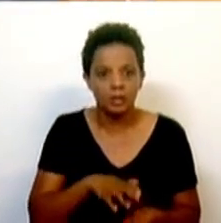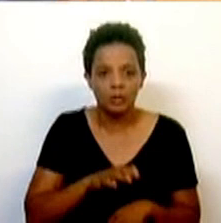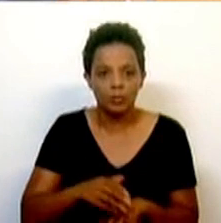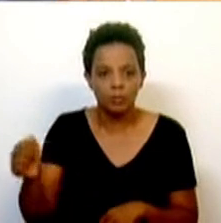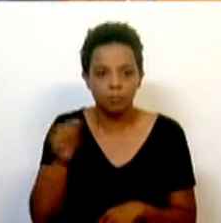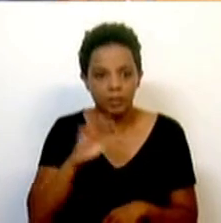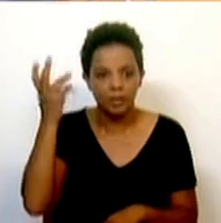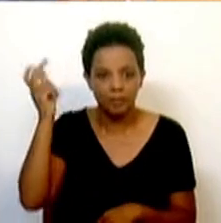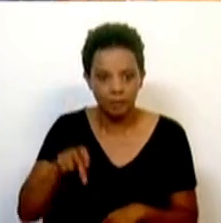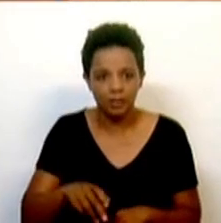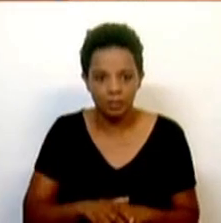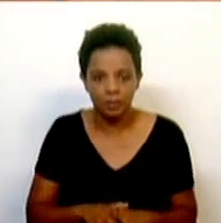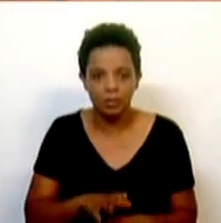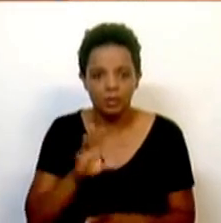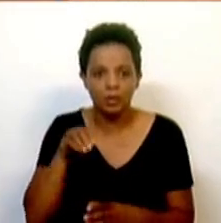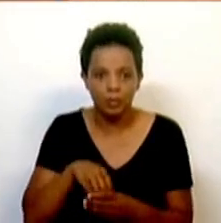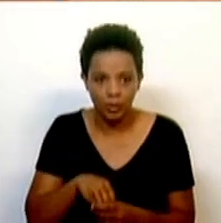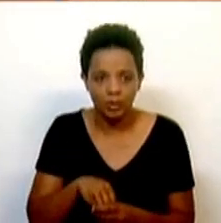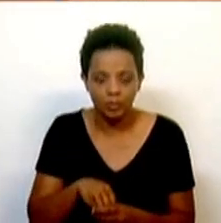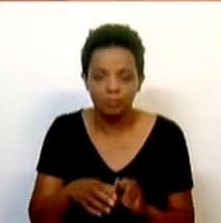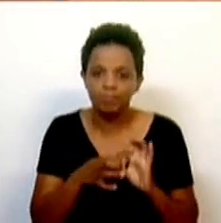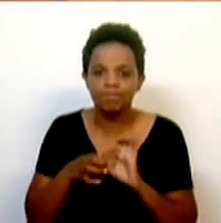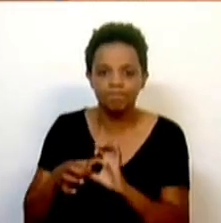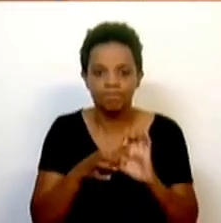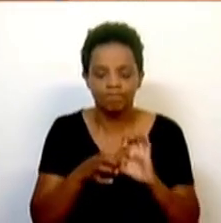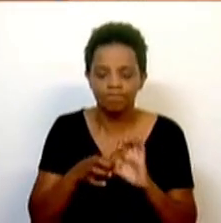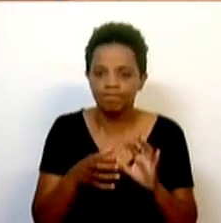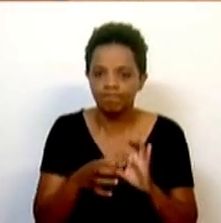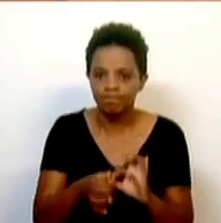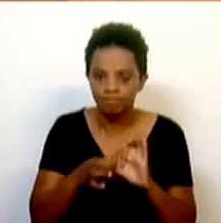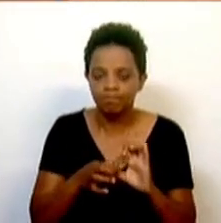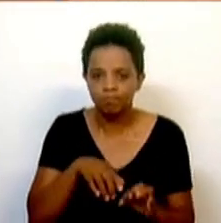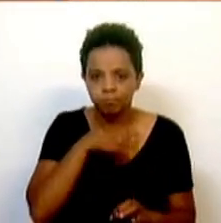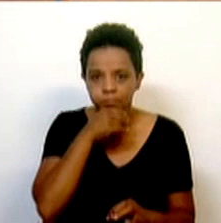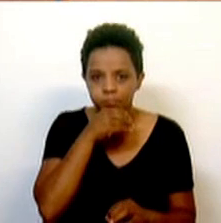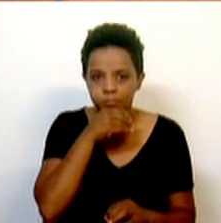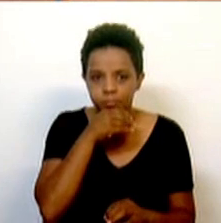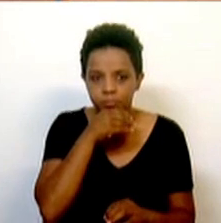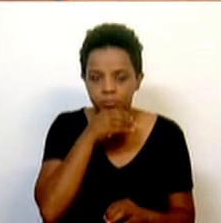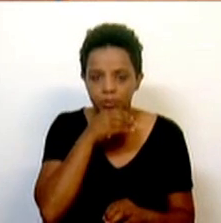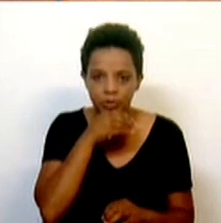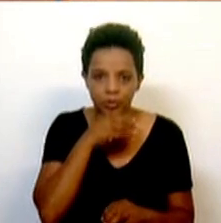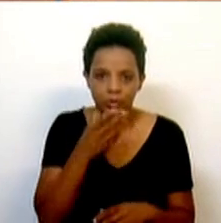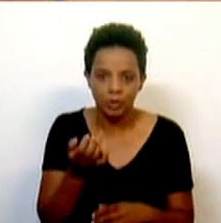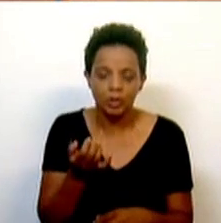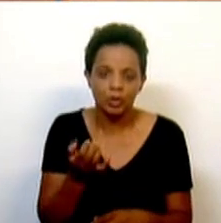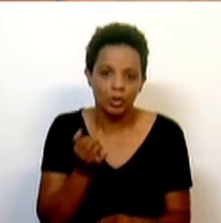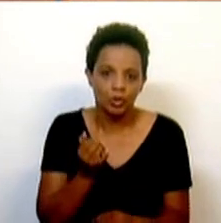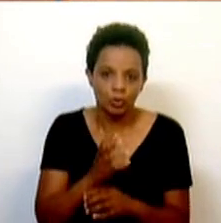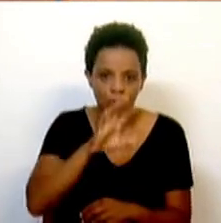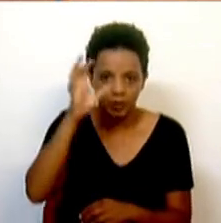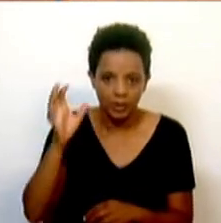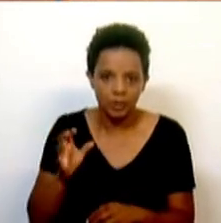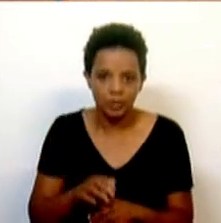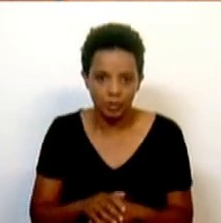este evento, incluindo uma cooperação estreita com forças de segurança de outros países